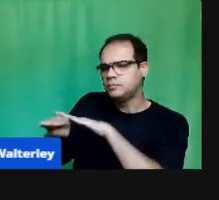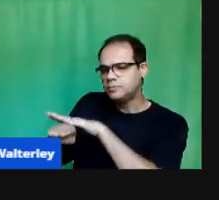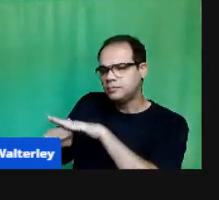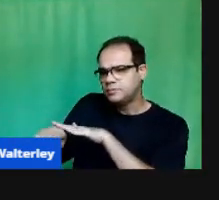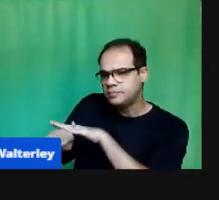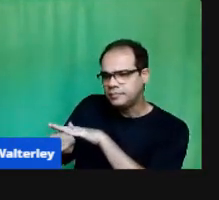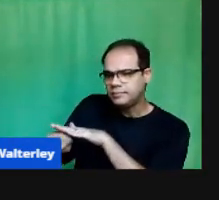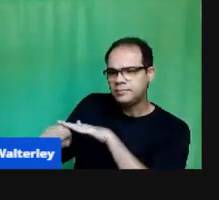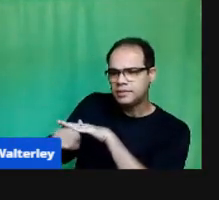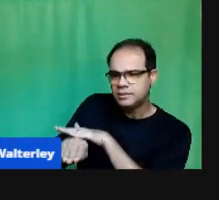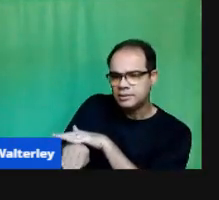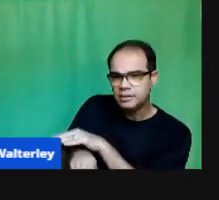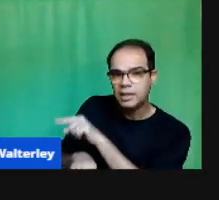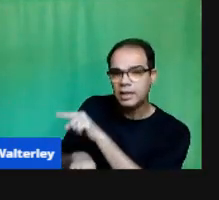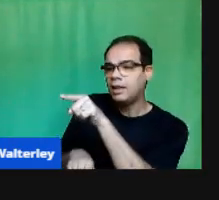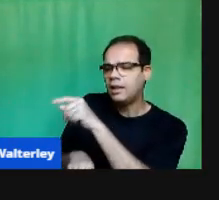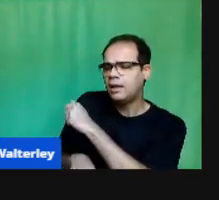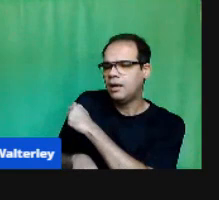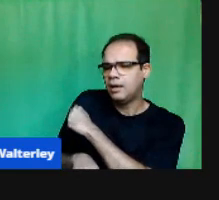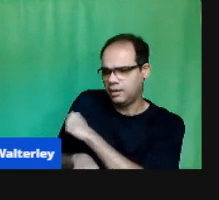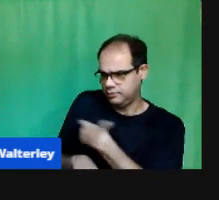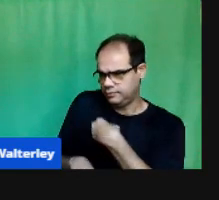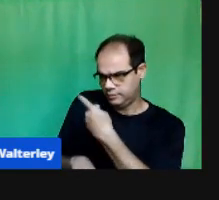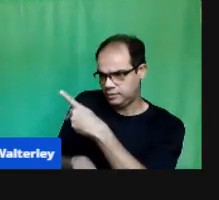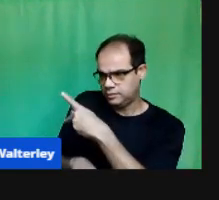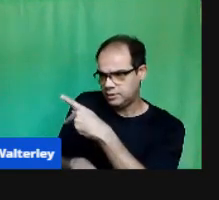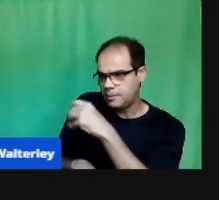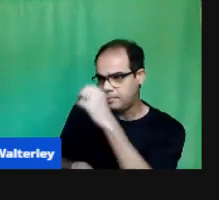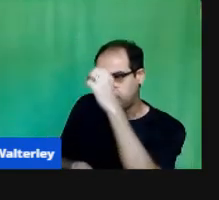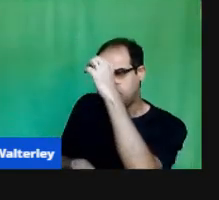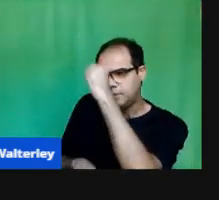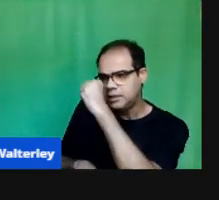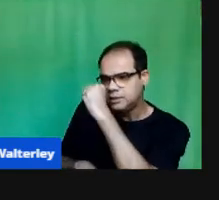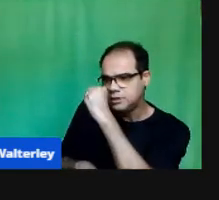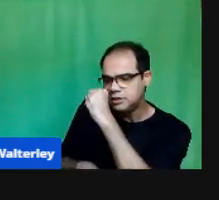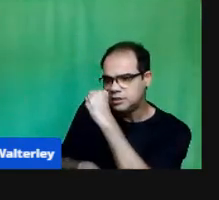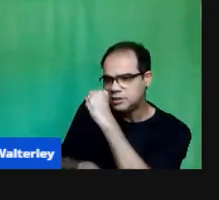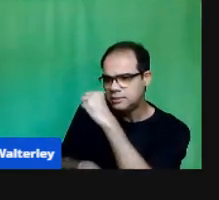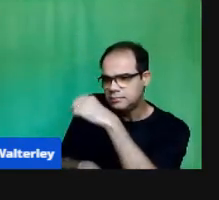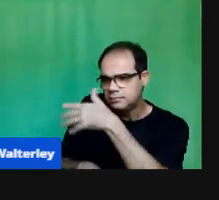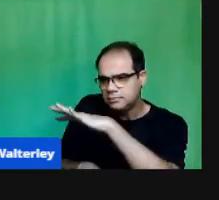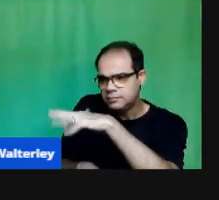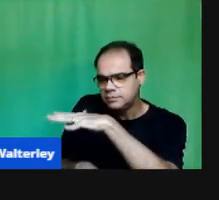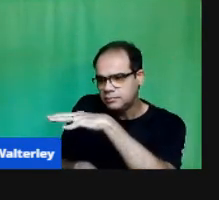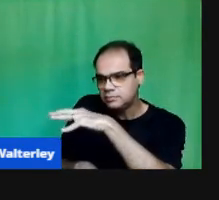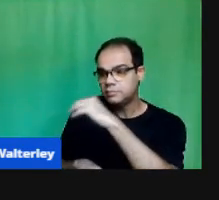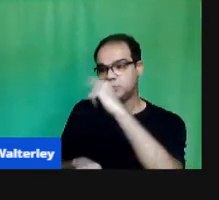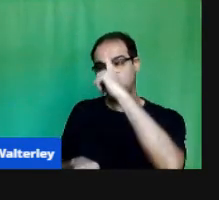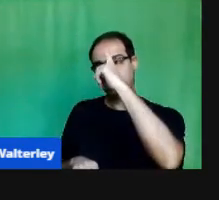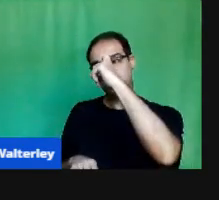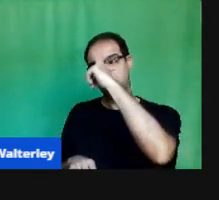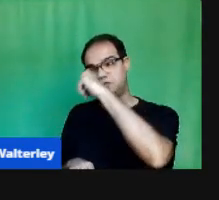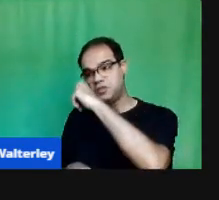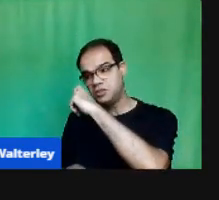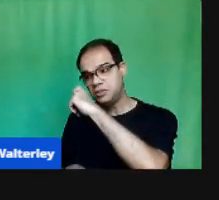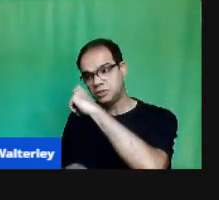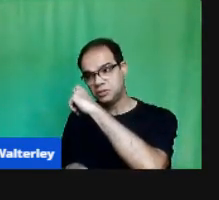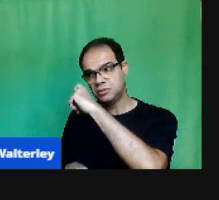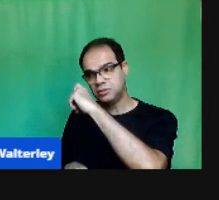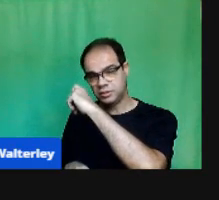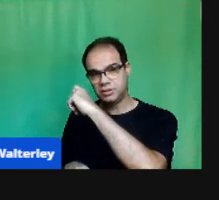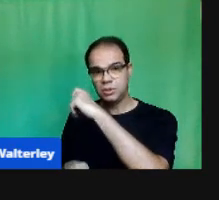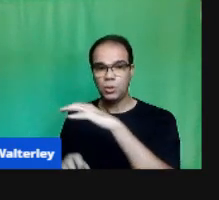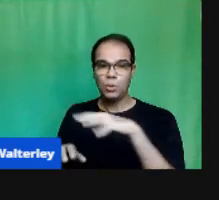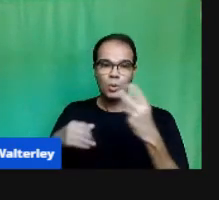mais Presente Mesmo que Por whatsapp Ou por outro meio